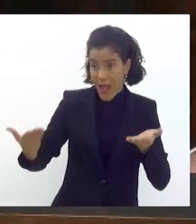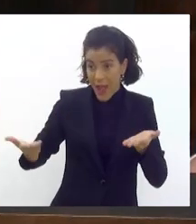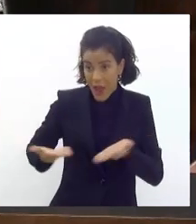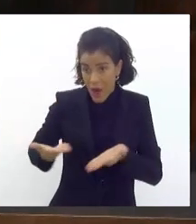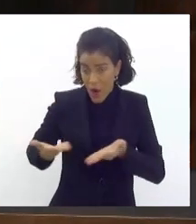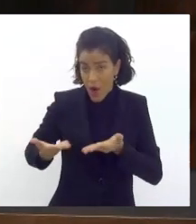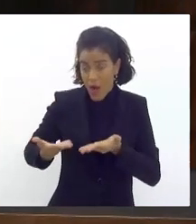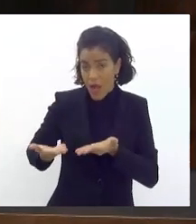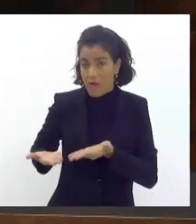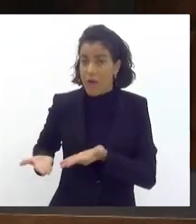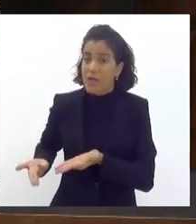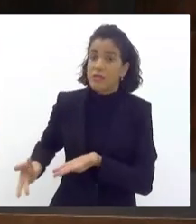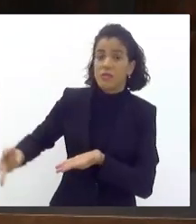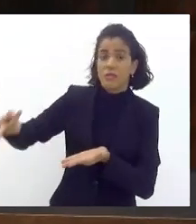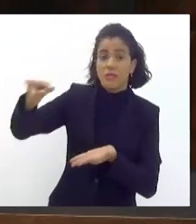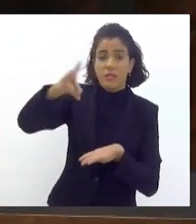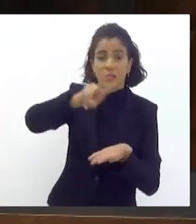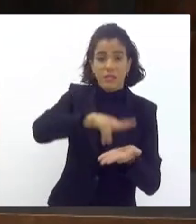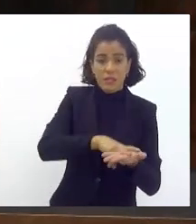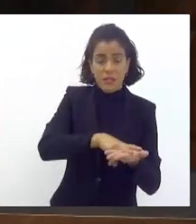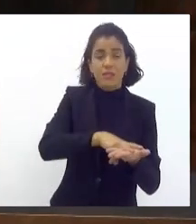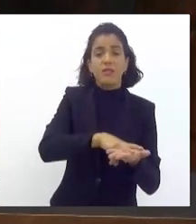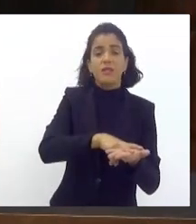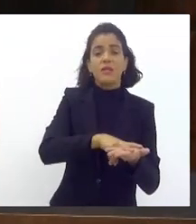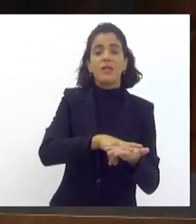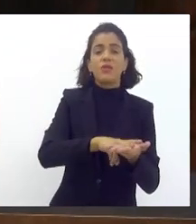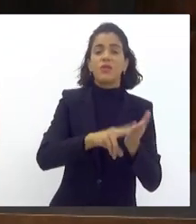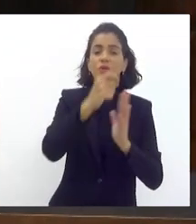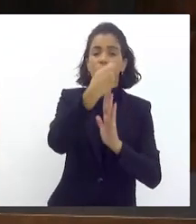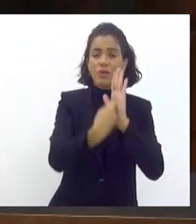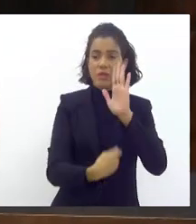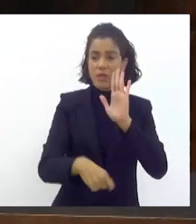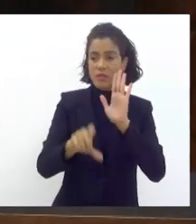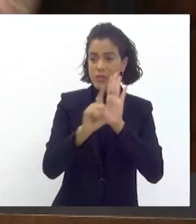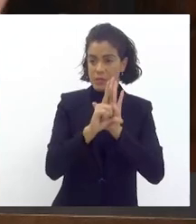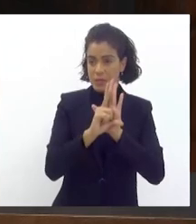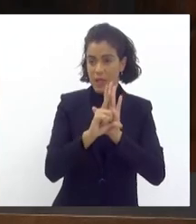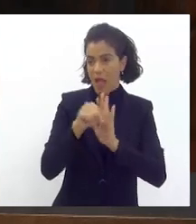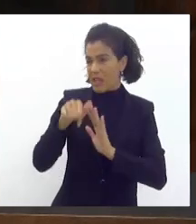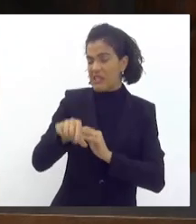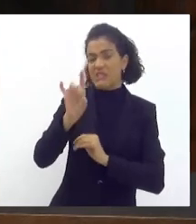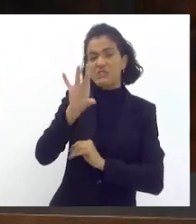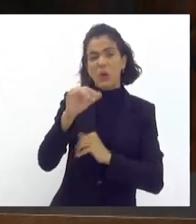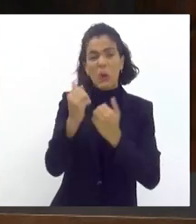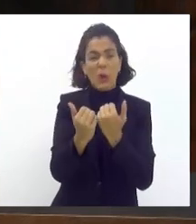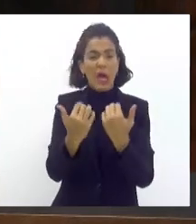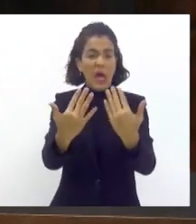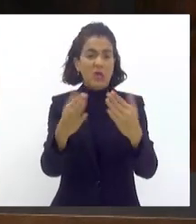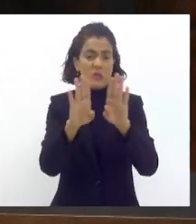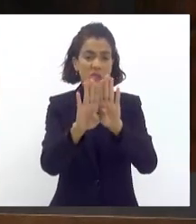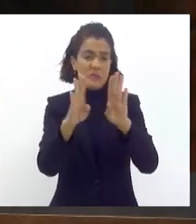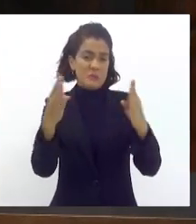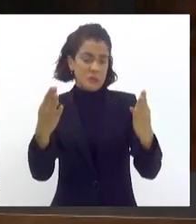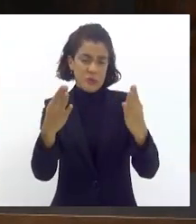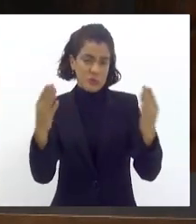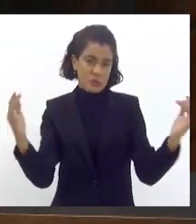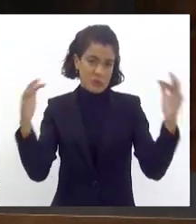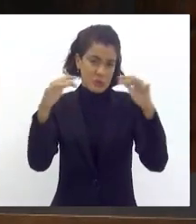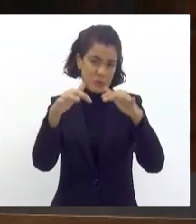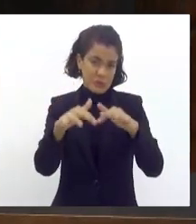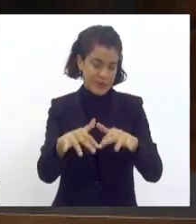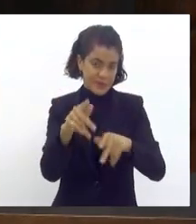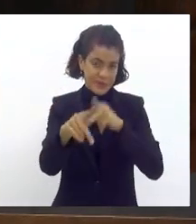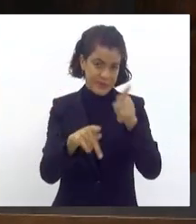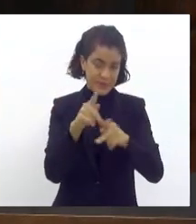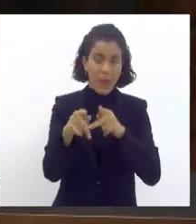ser traduzido e transformado no texto da lei. Então, aqui não é só uma audiência pública para discutir o